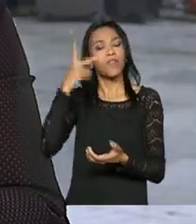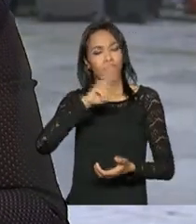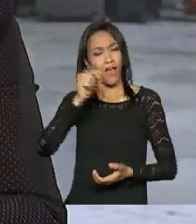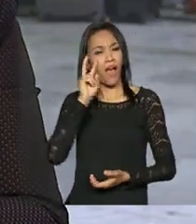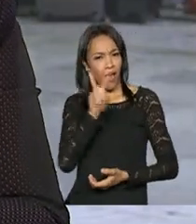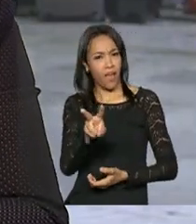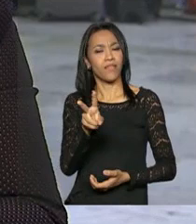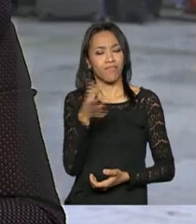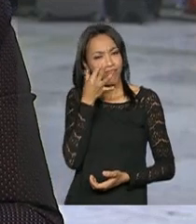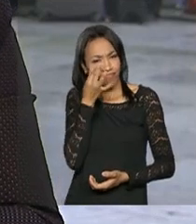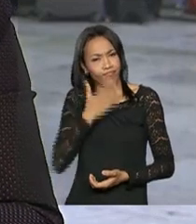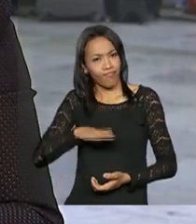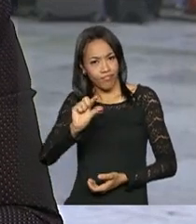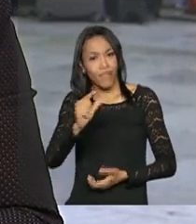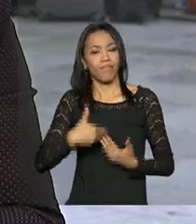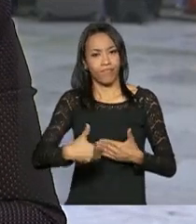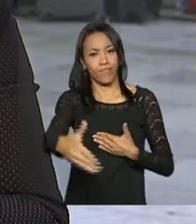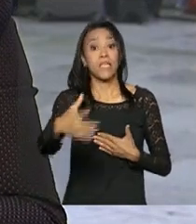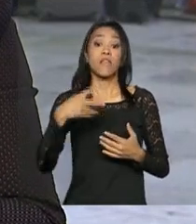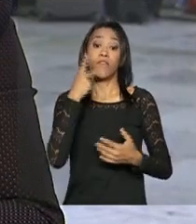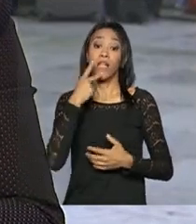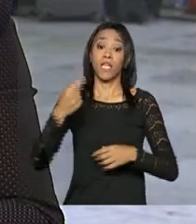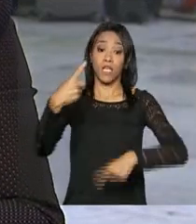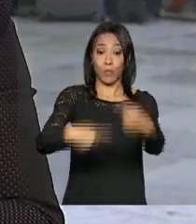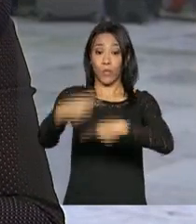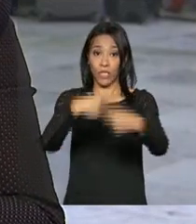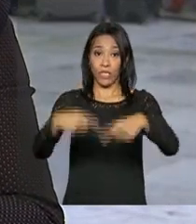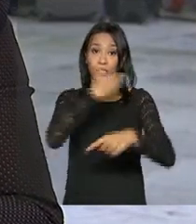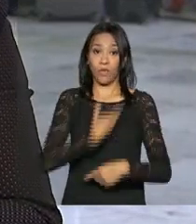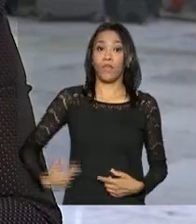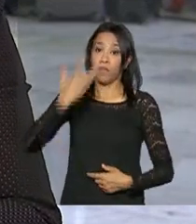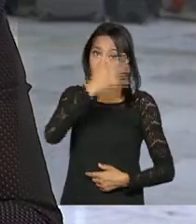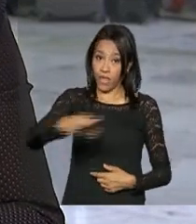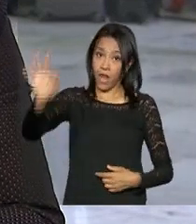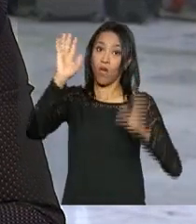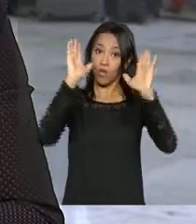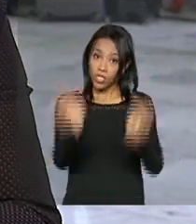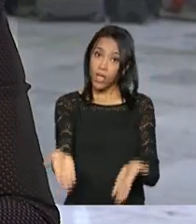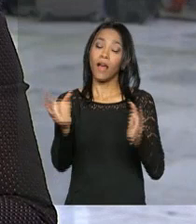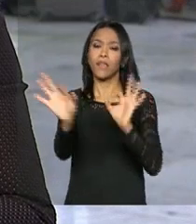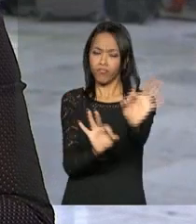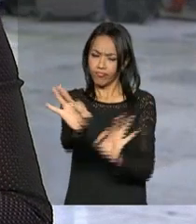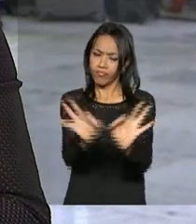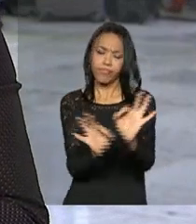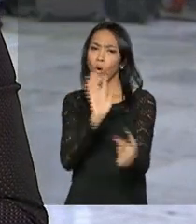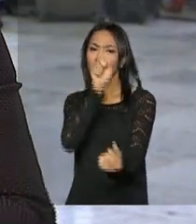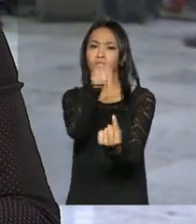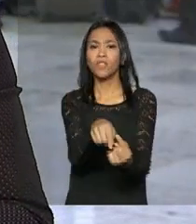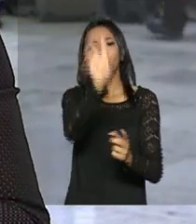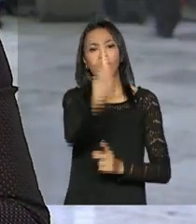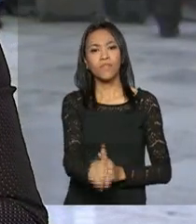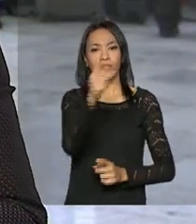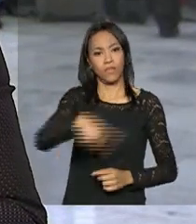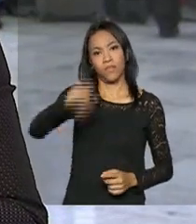vivo e nós sabemos então que políticas públicas do governo federal estão sendo realizadas em defesa dos direitos das mulheres.